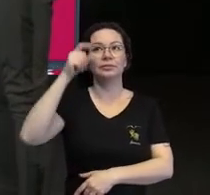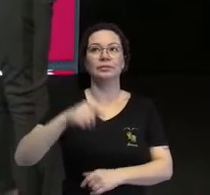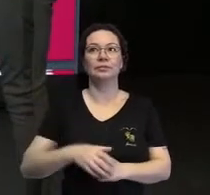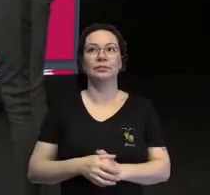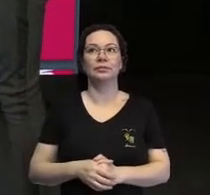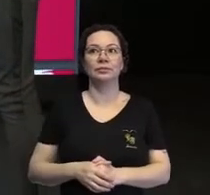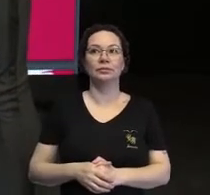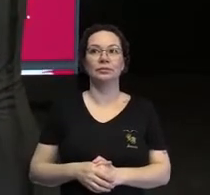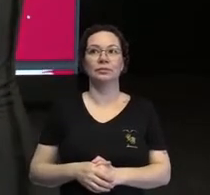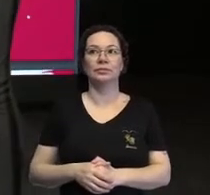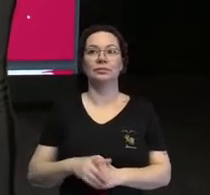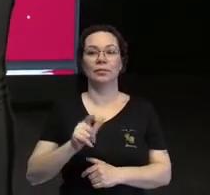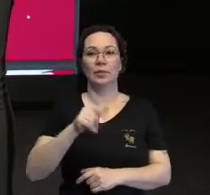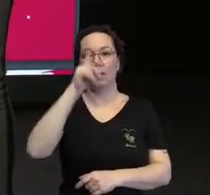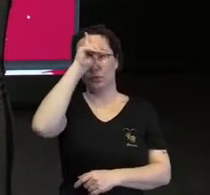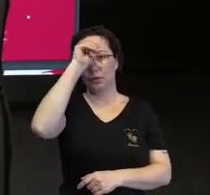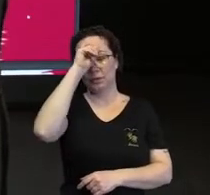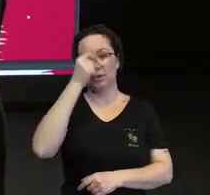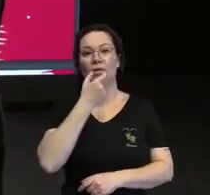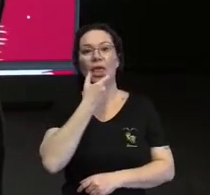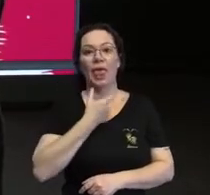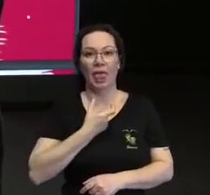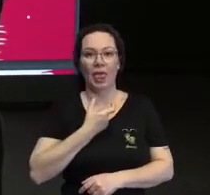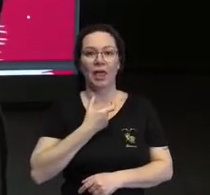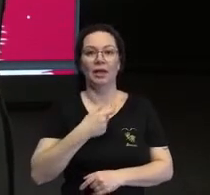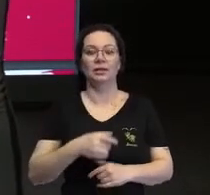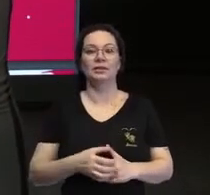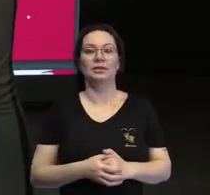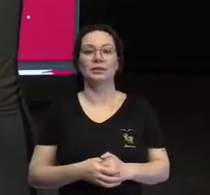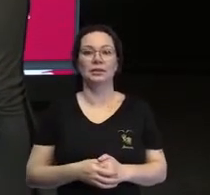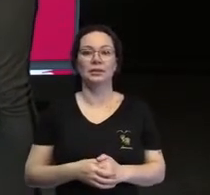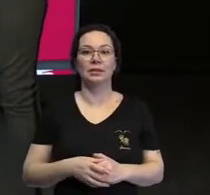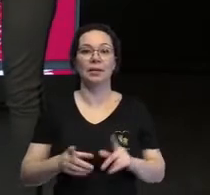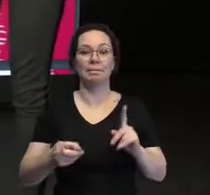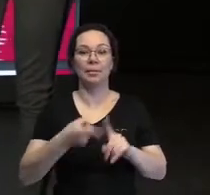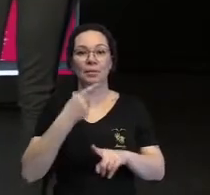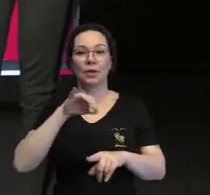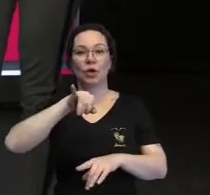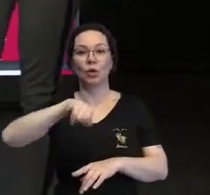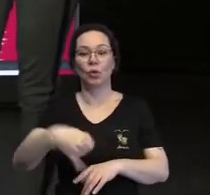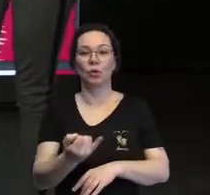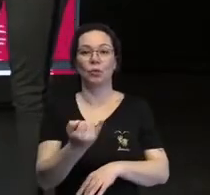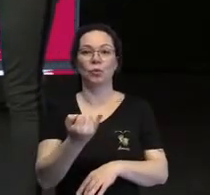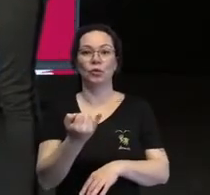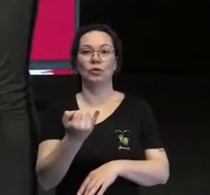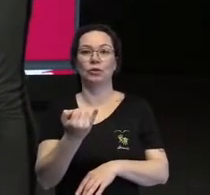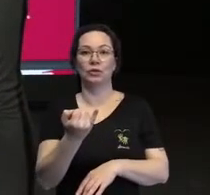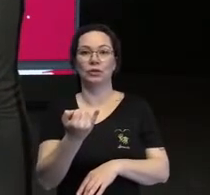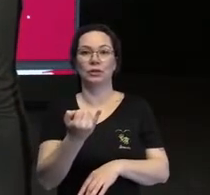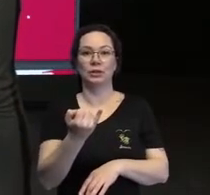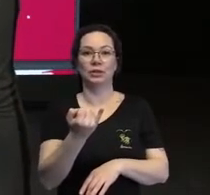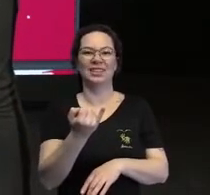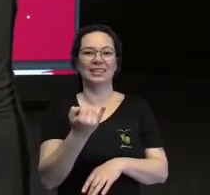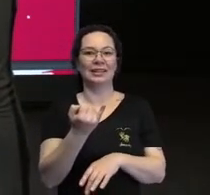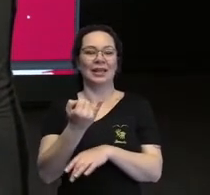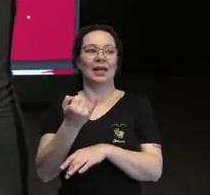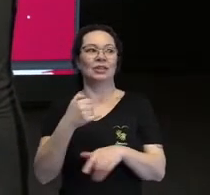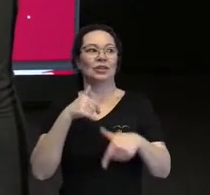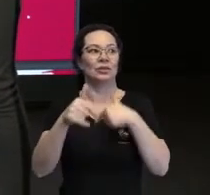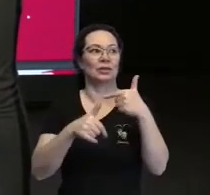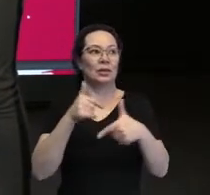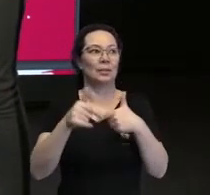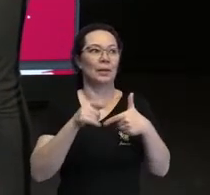foi o Hospital Albert Einstein. A minha primeira oportunidade foi como UPA Campo Limpo,